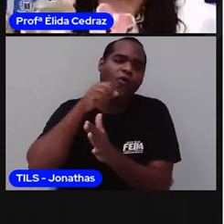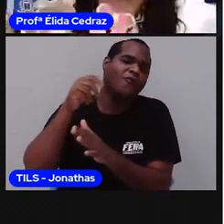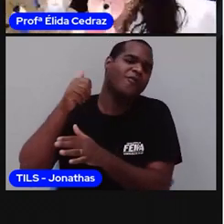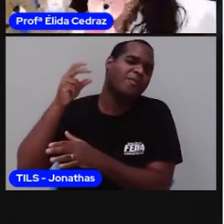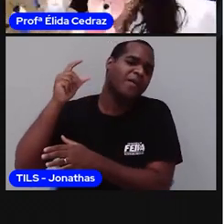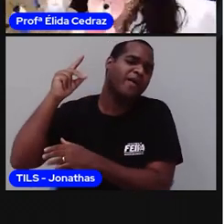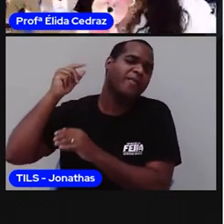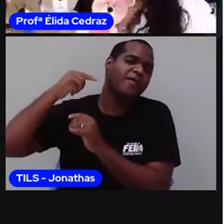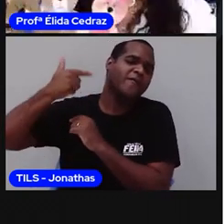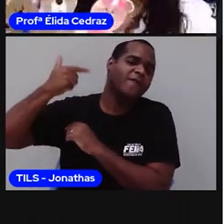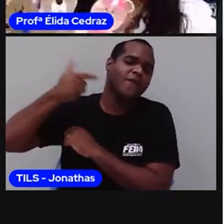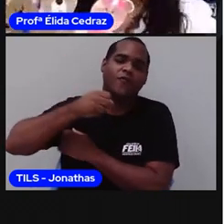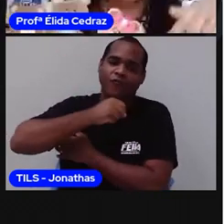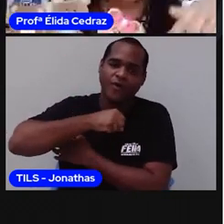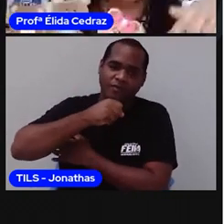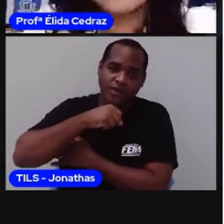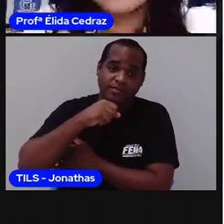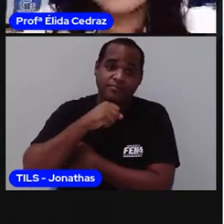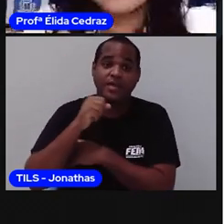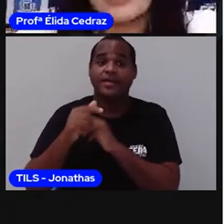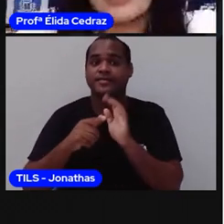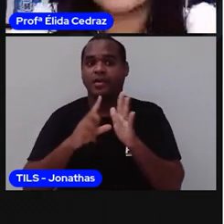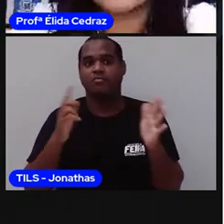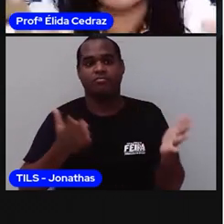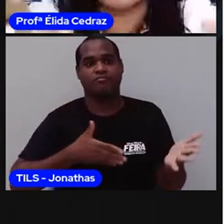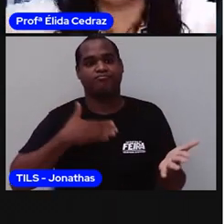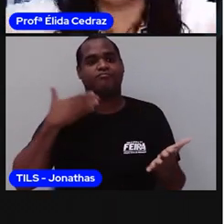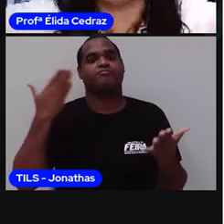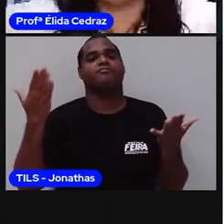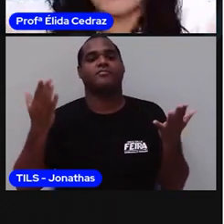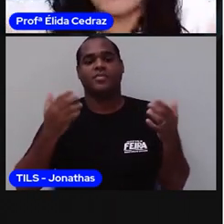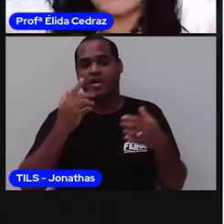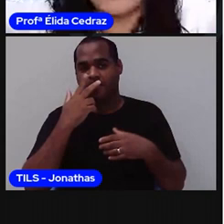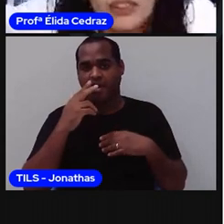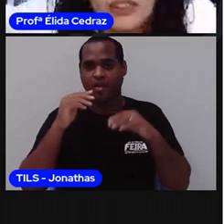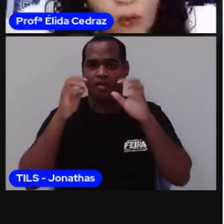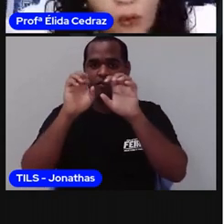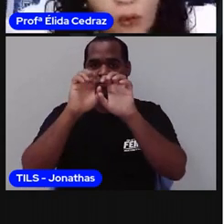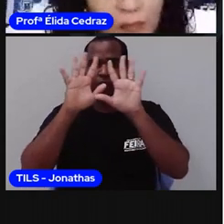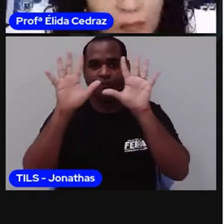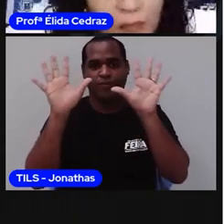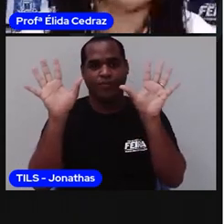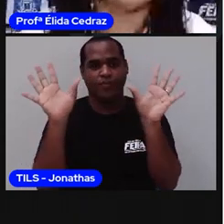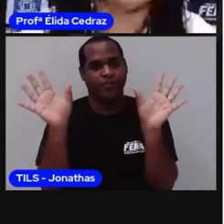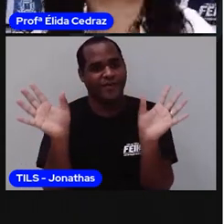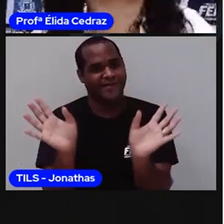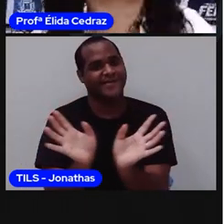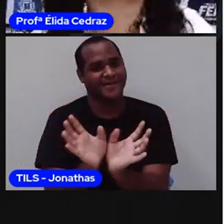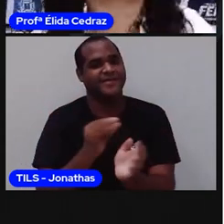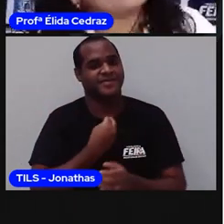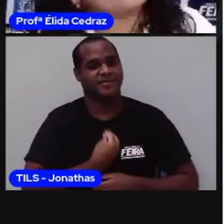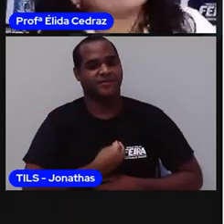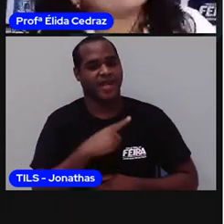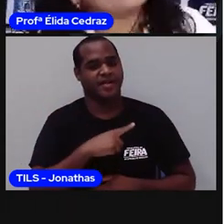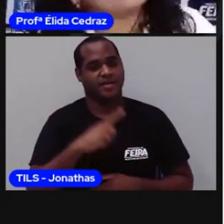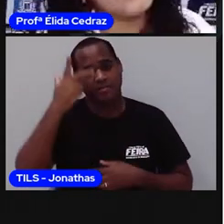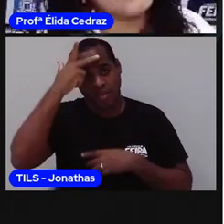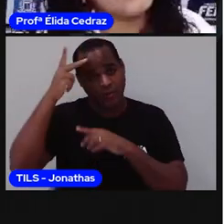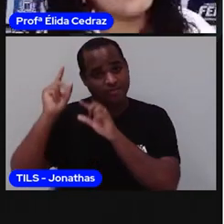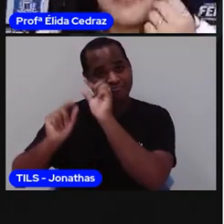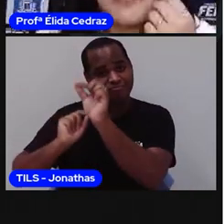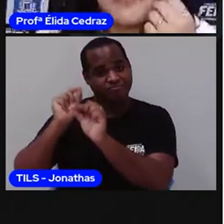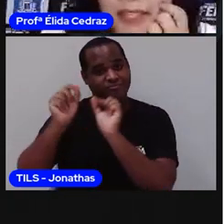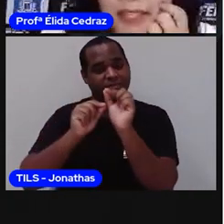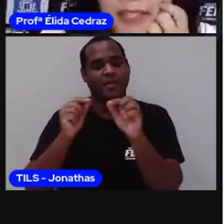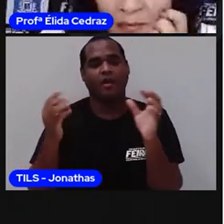Antes do bisavô e da bisavó. E de repente a sua árvore vai estar enorme e cheia de pessoas.